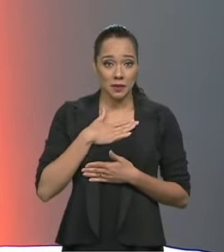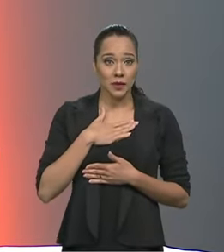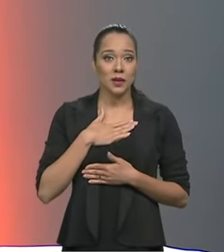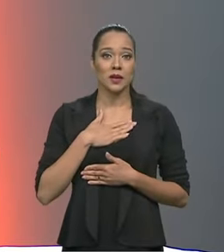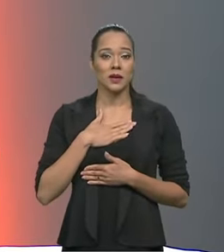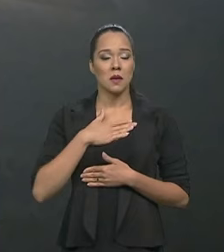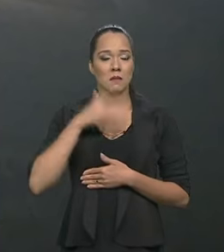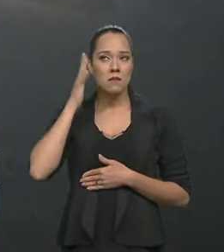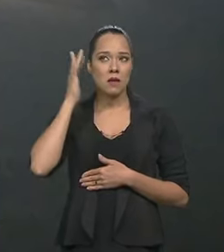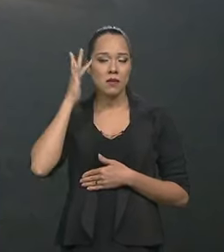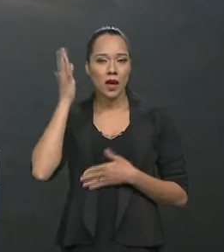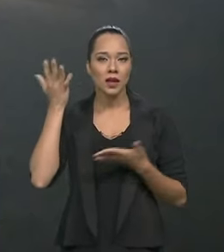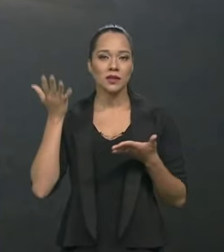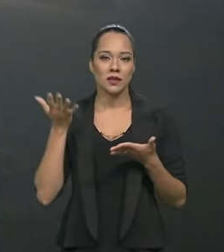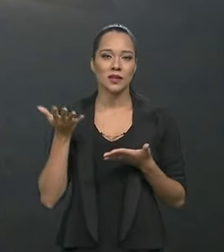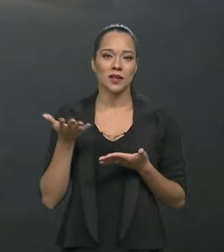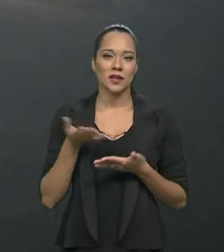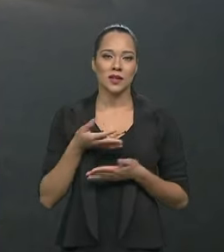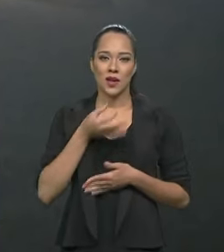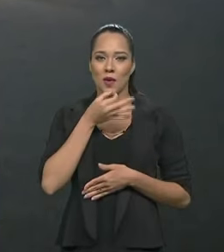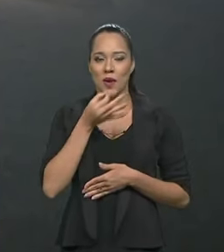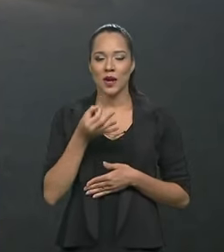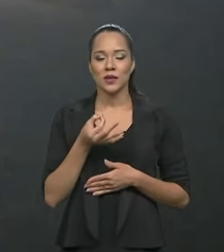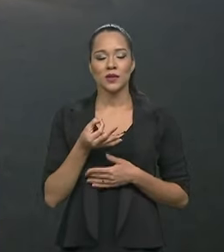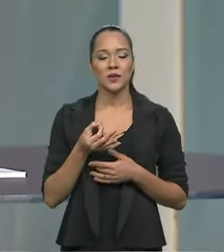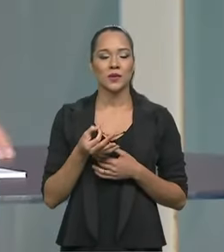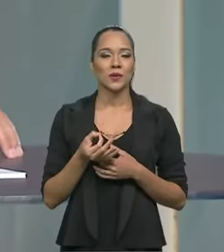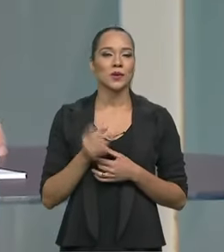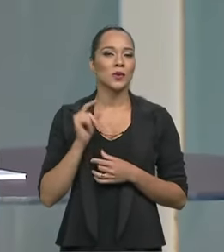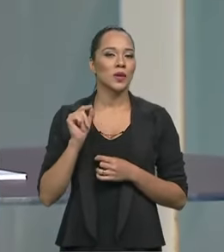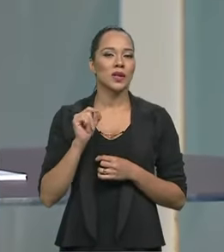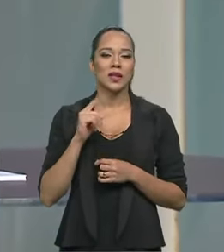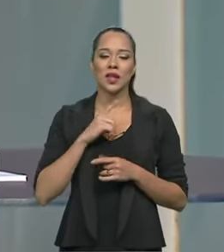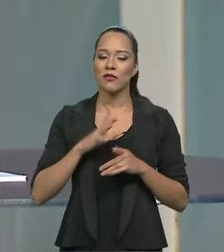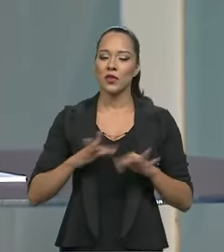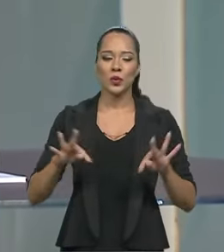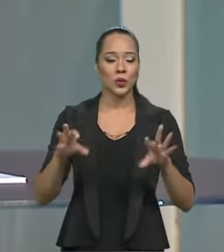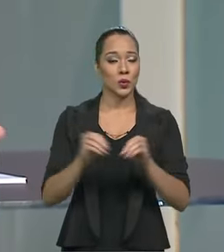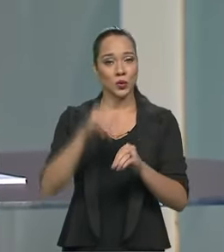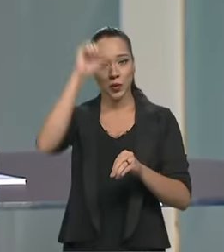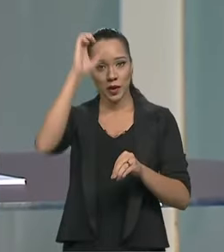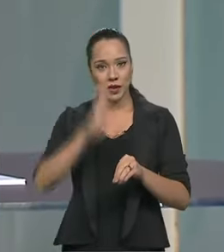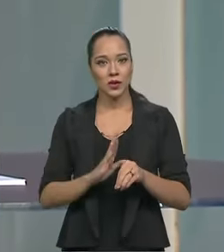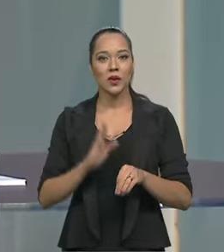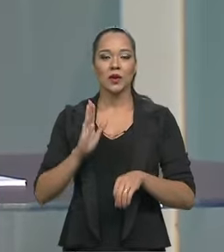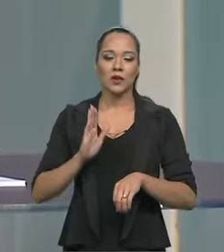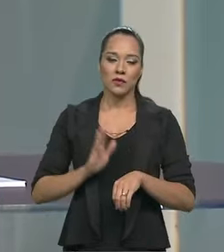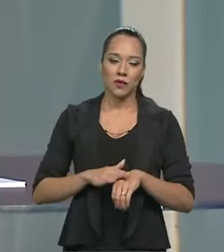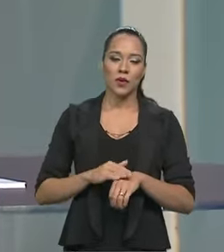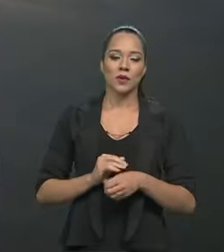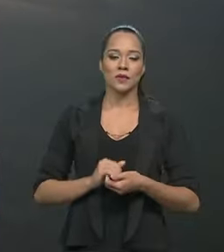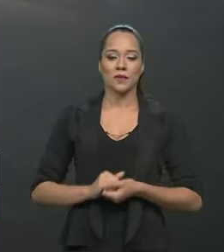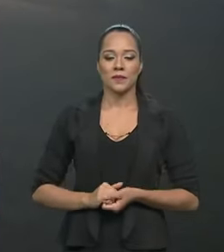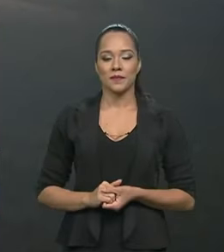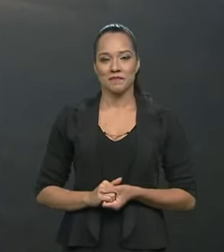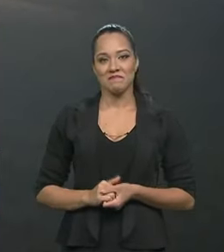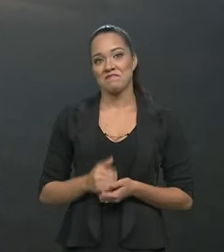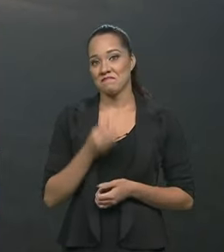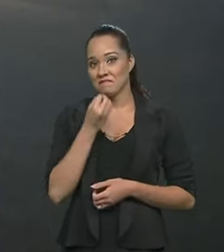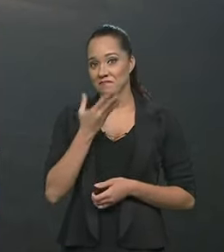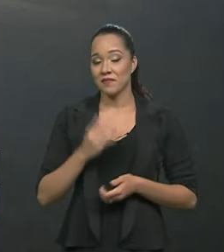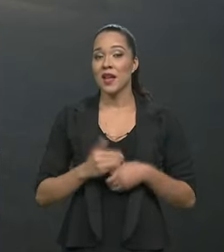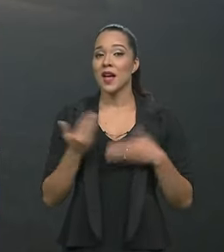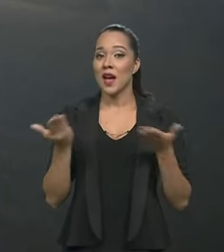na minha cabeça, o que gerou tudo isso no Brasil foi o Emerson. Pois bem,